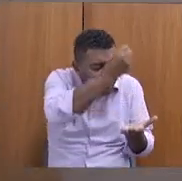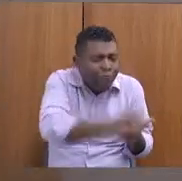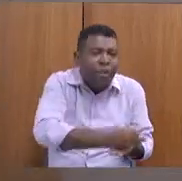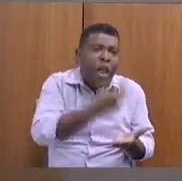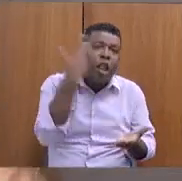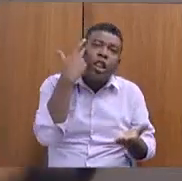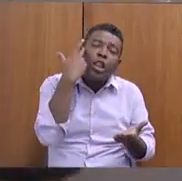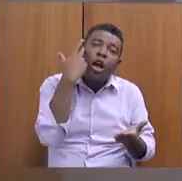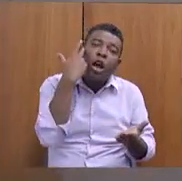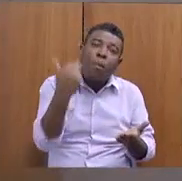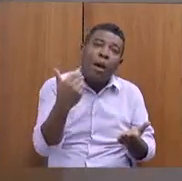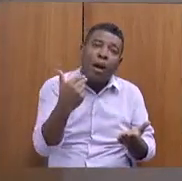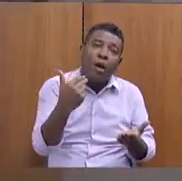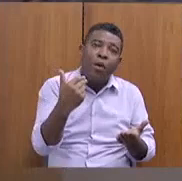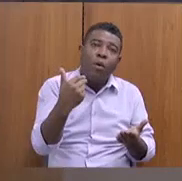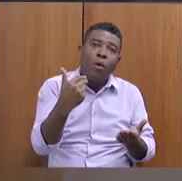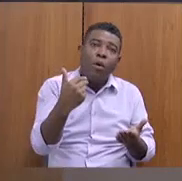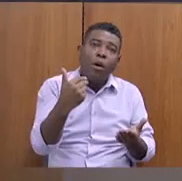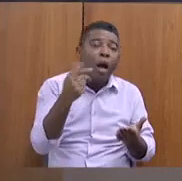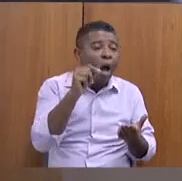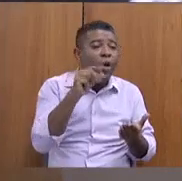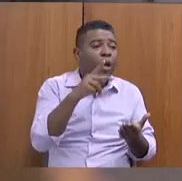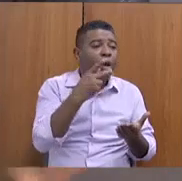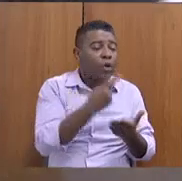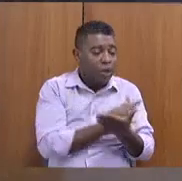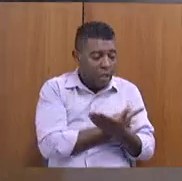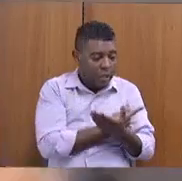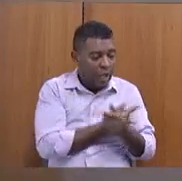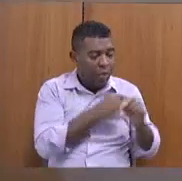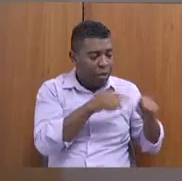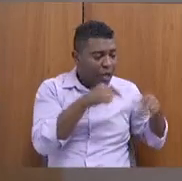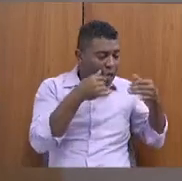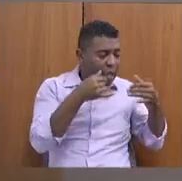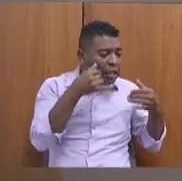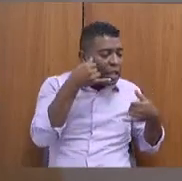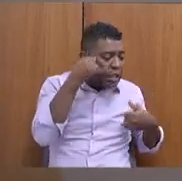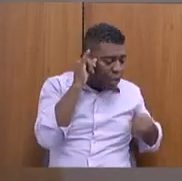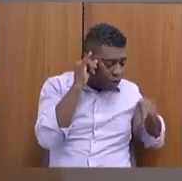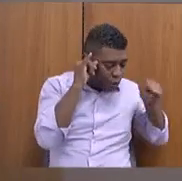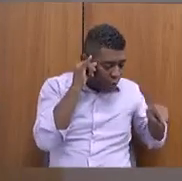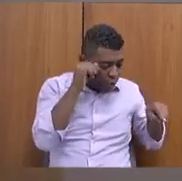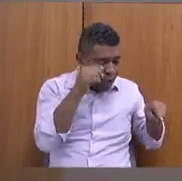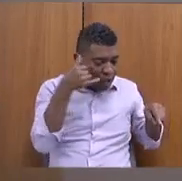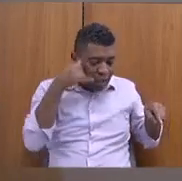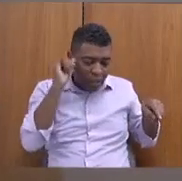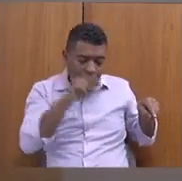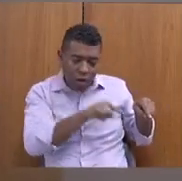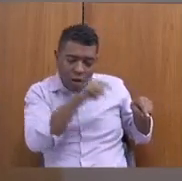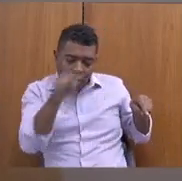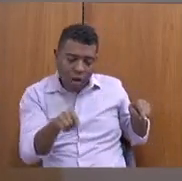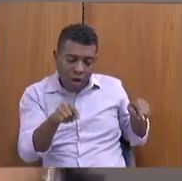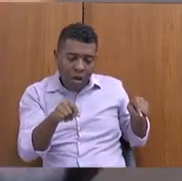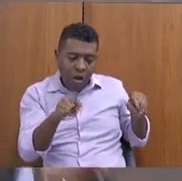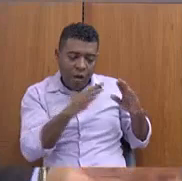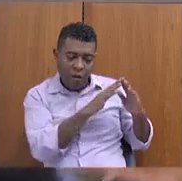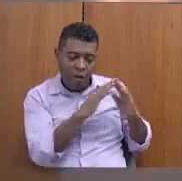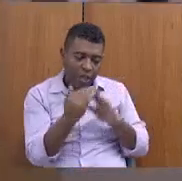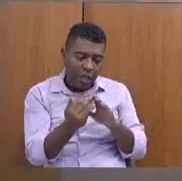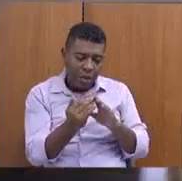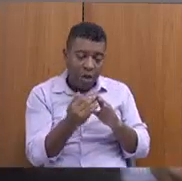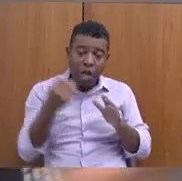os funcionários foram trabalhar no sítio do pai durante dois, três dias para terminar a coveita. Chegaram lá e queria que